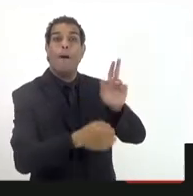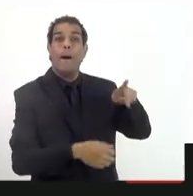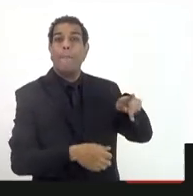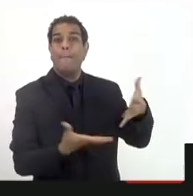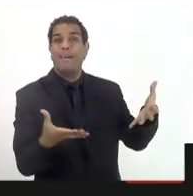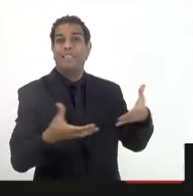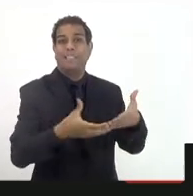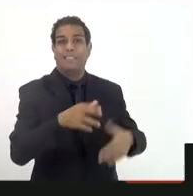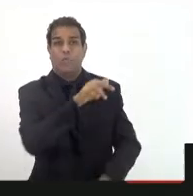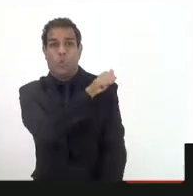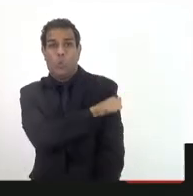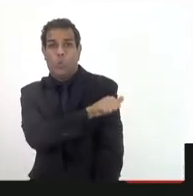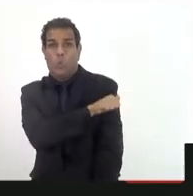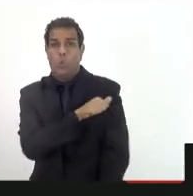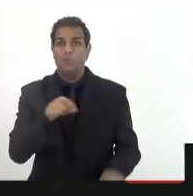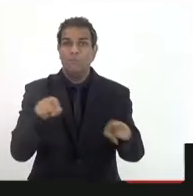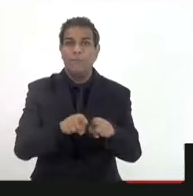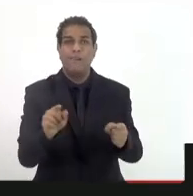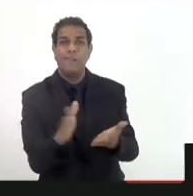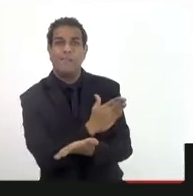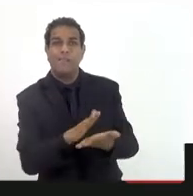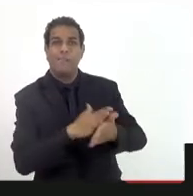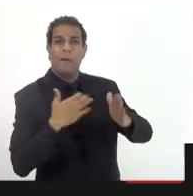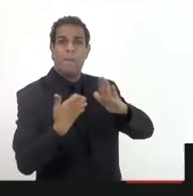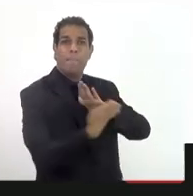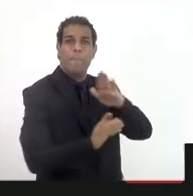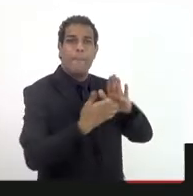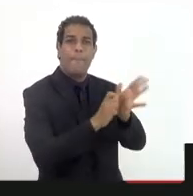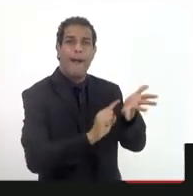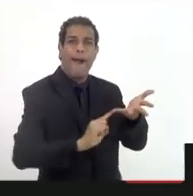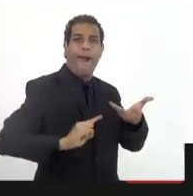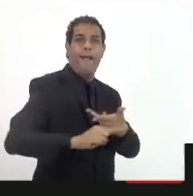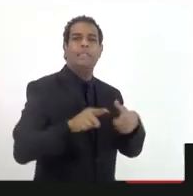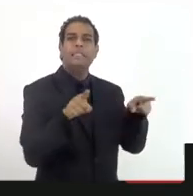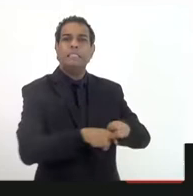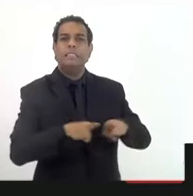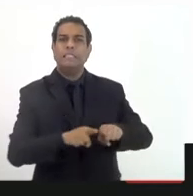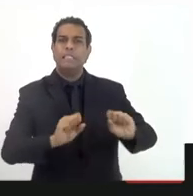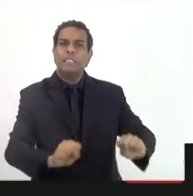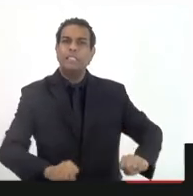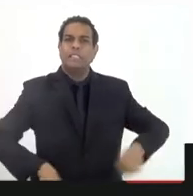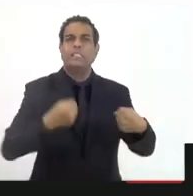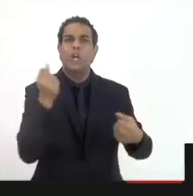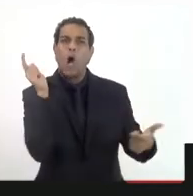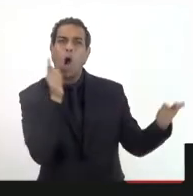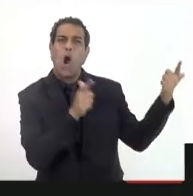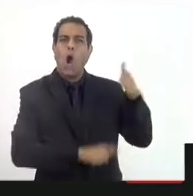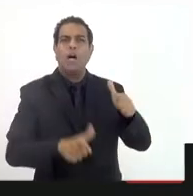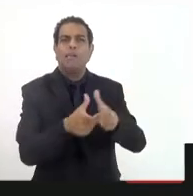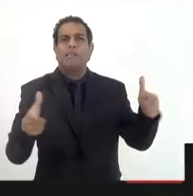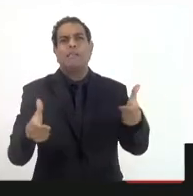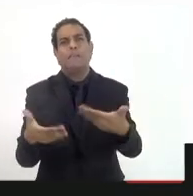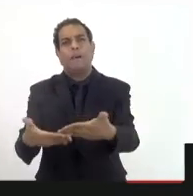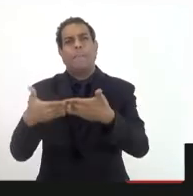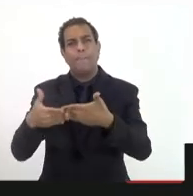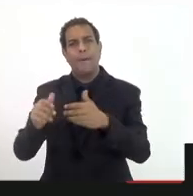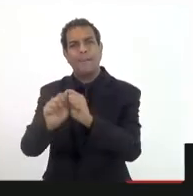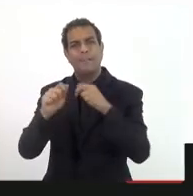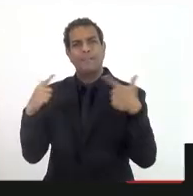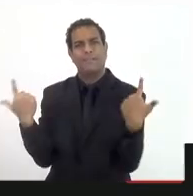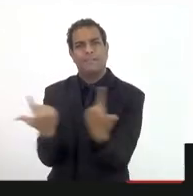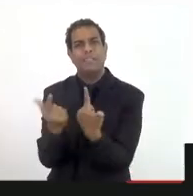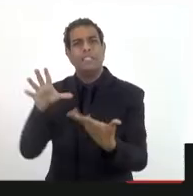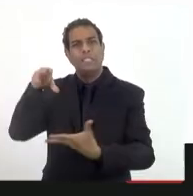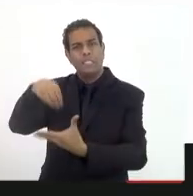estado do Rio de Janeiro e as empresas de petróleo também, e a gente precisa superar essa situação, por isso a LERJ, inclusive, criou uma